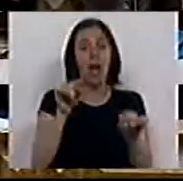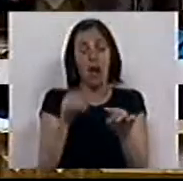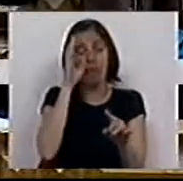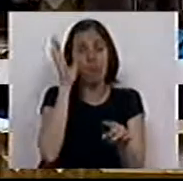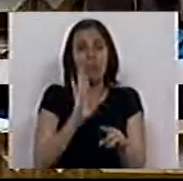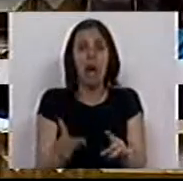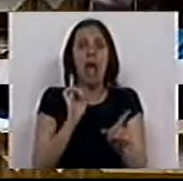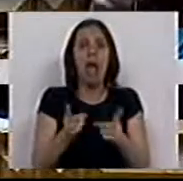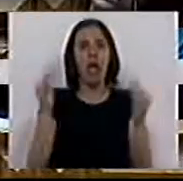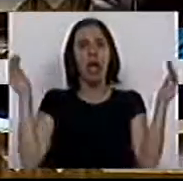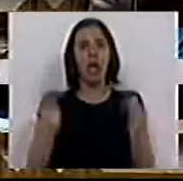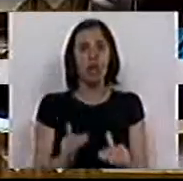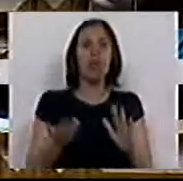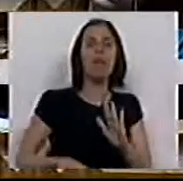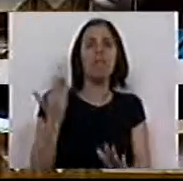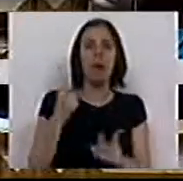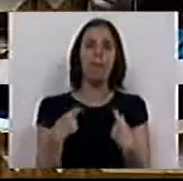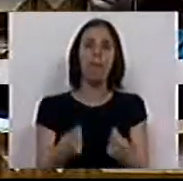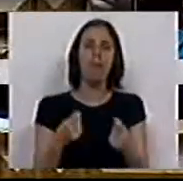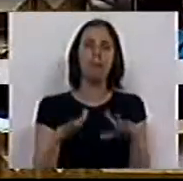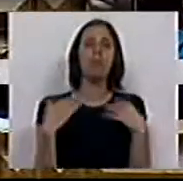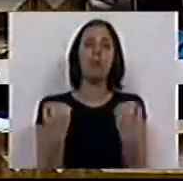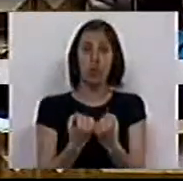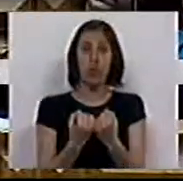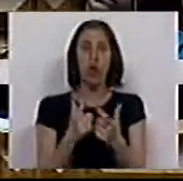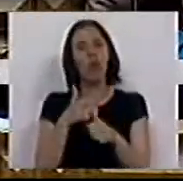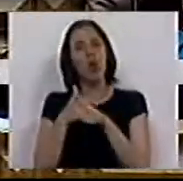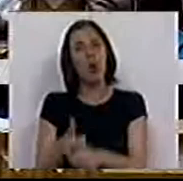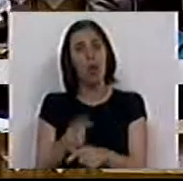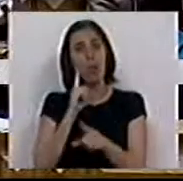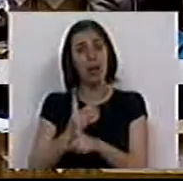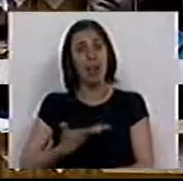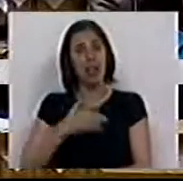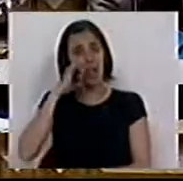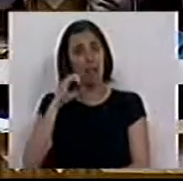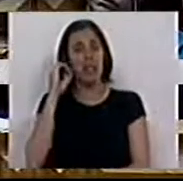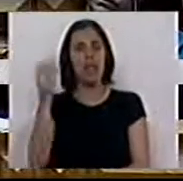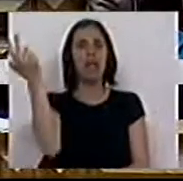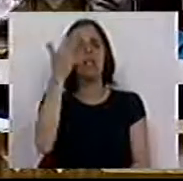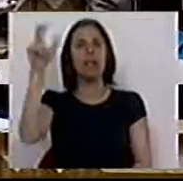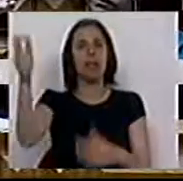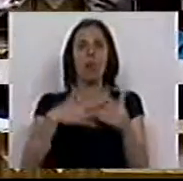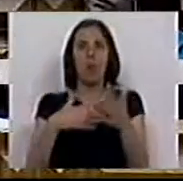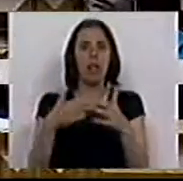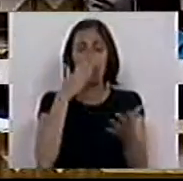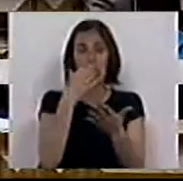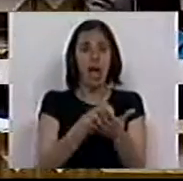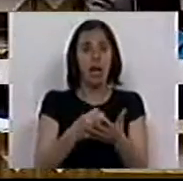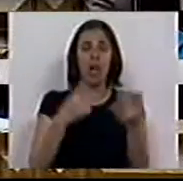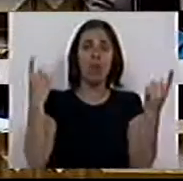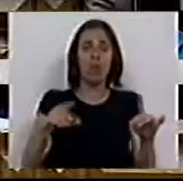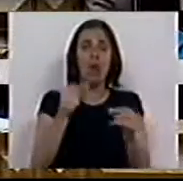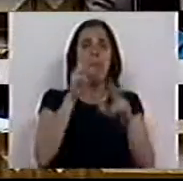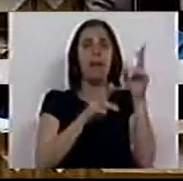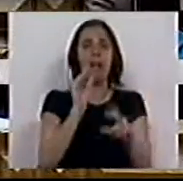está traduzida é reduzir ainda mais a despesa social para cumprir o tal déficit zero para sempre, que não interessa a ninguém, a não